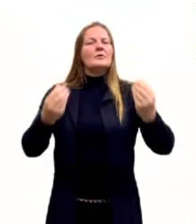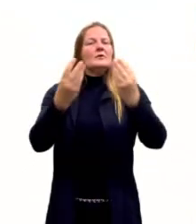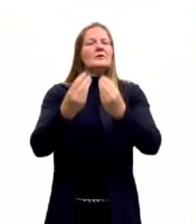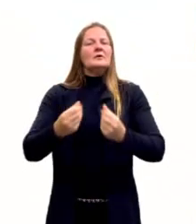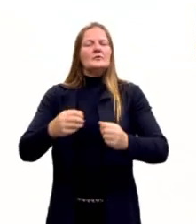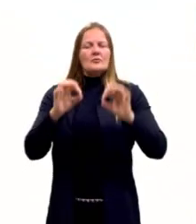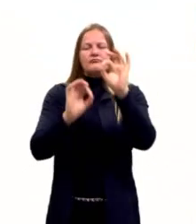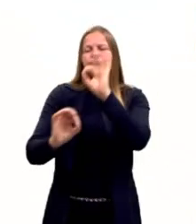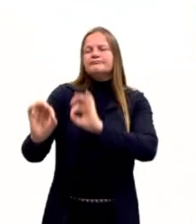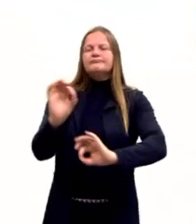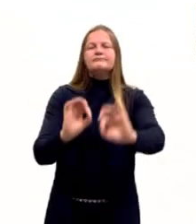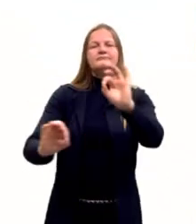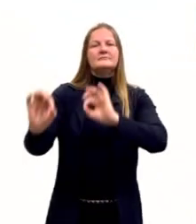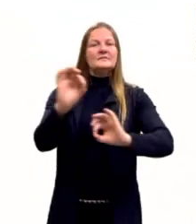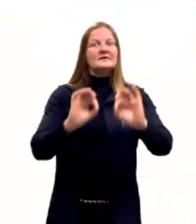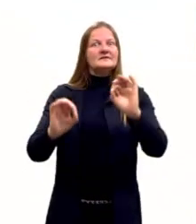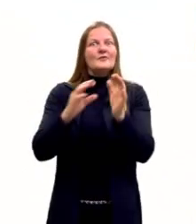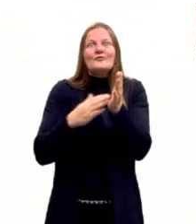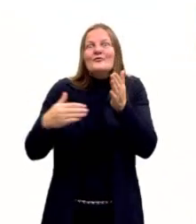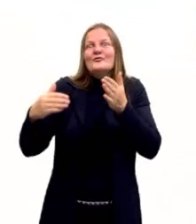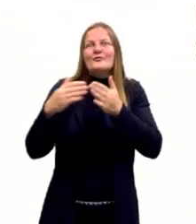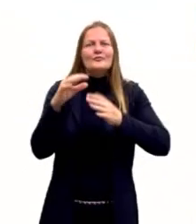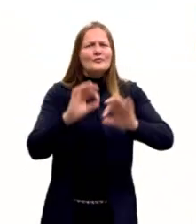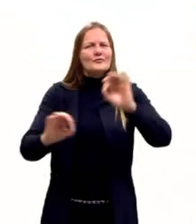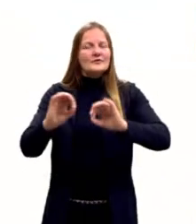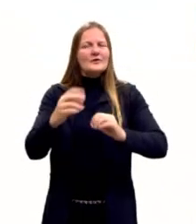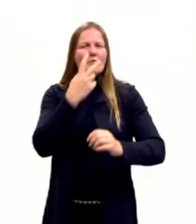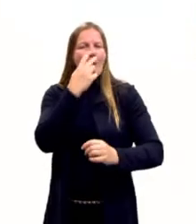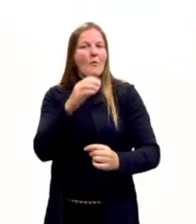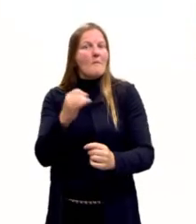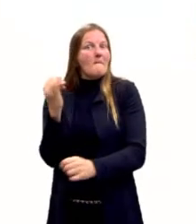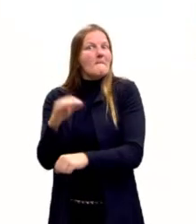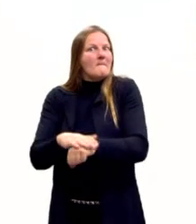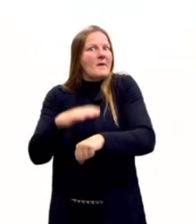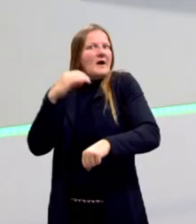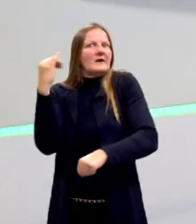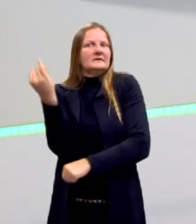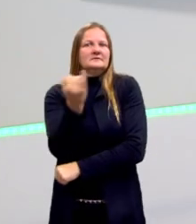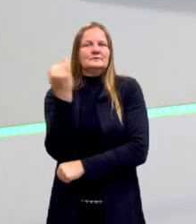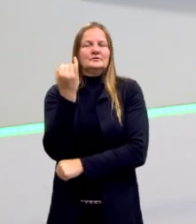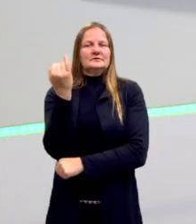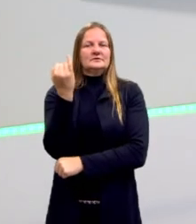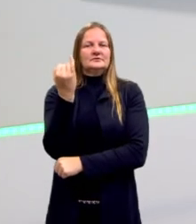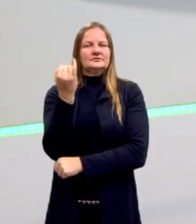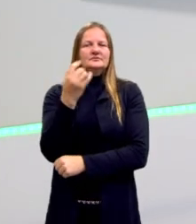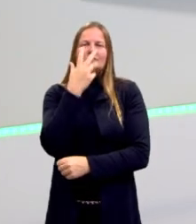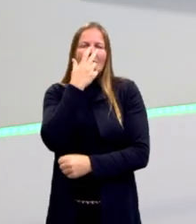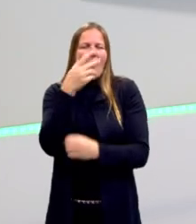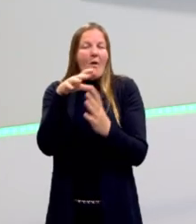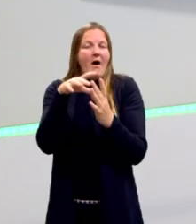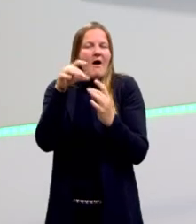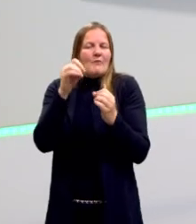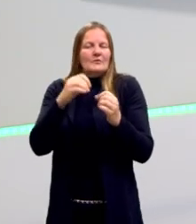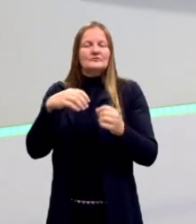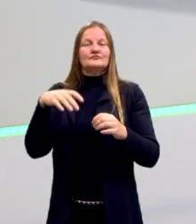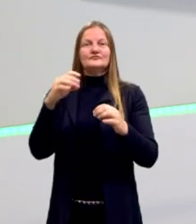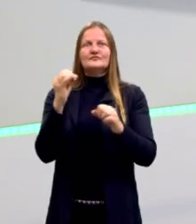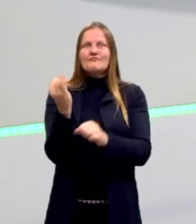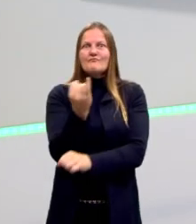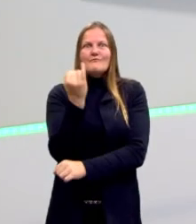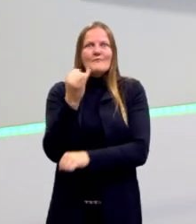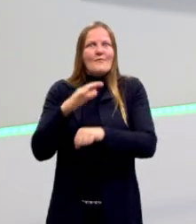a ordem, ou seja, eram considerados a essência de todas as coisas. Então, por isto, Pitágoras